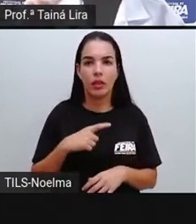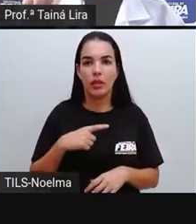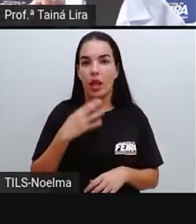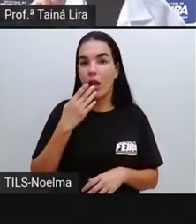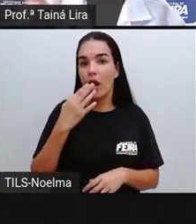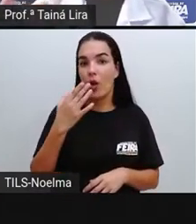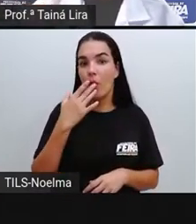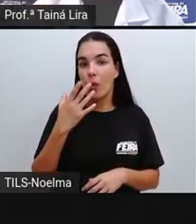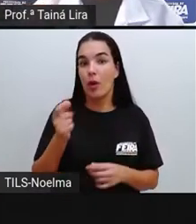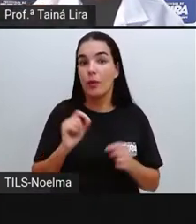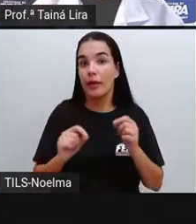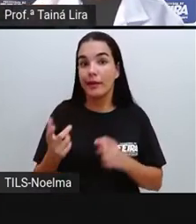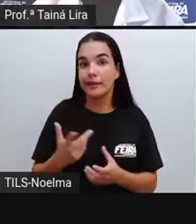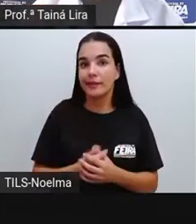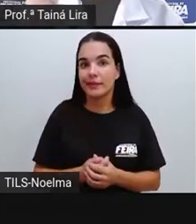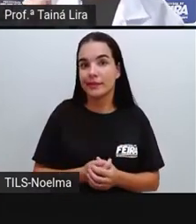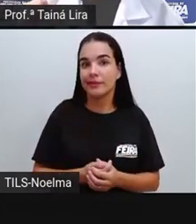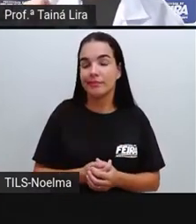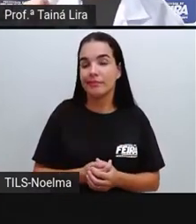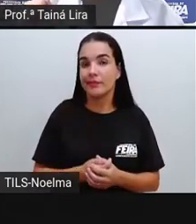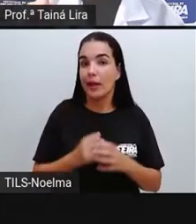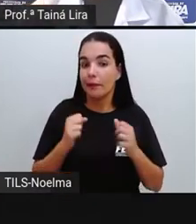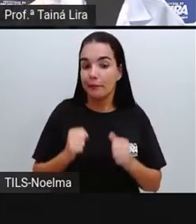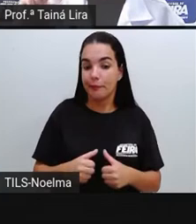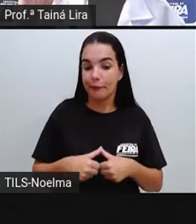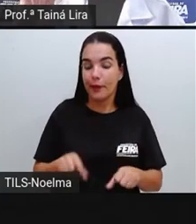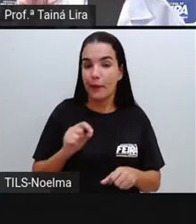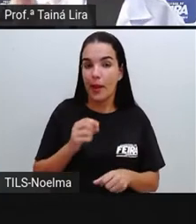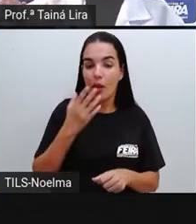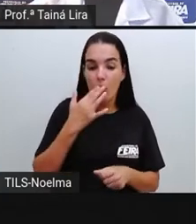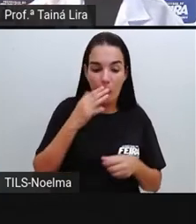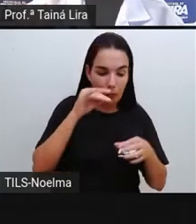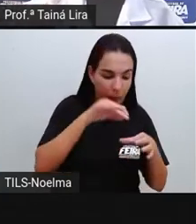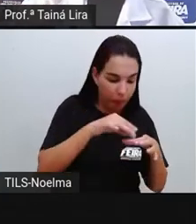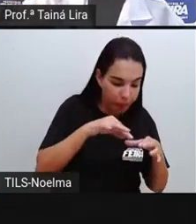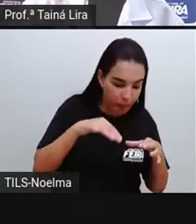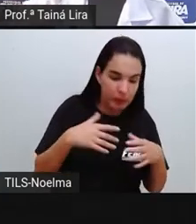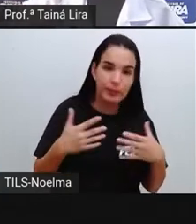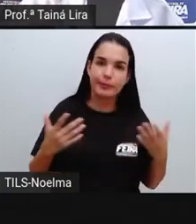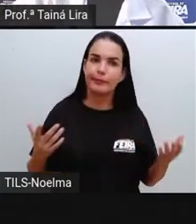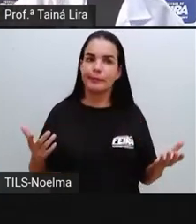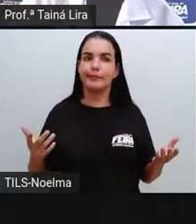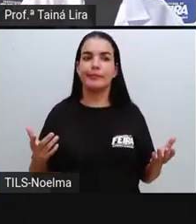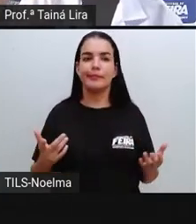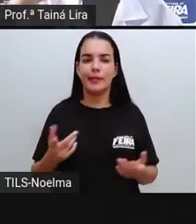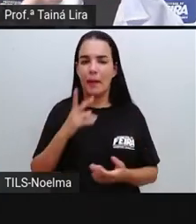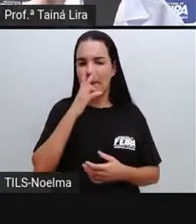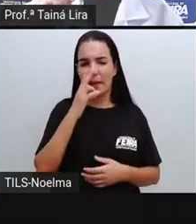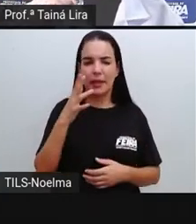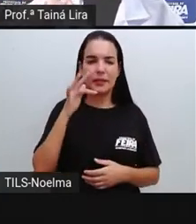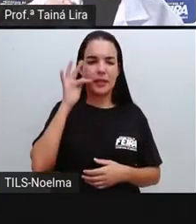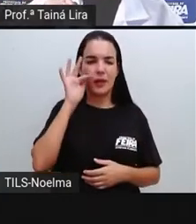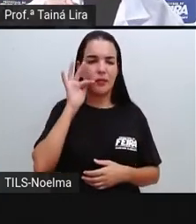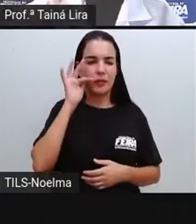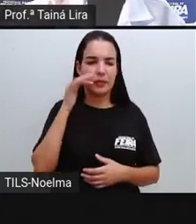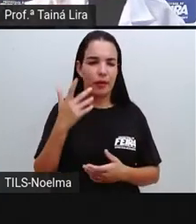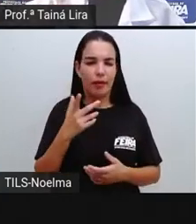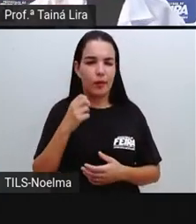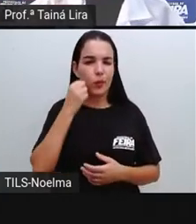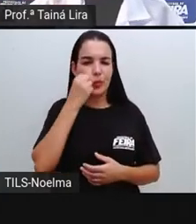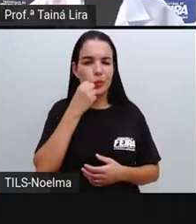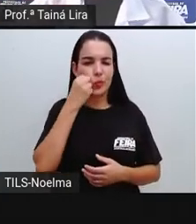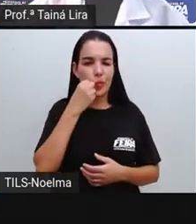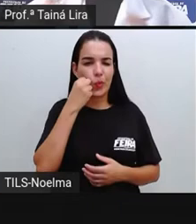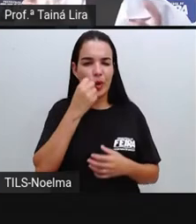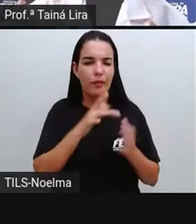cor coloca um corante, certo? Para chegar naquela coloração para aparecer a fruta, tá? Então, por